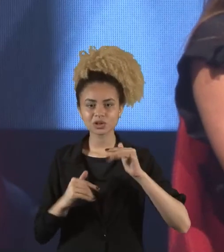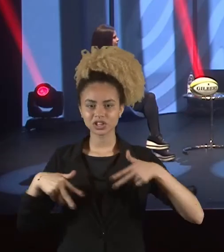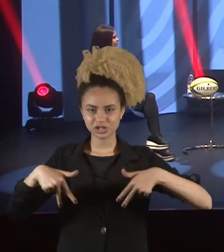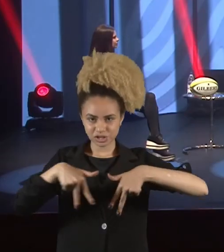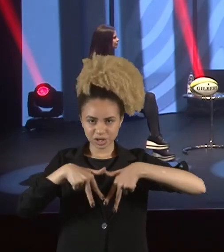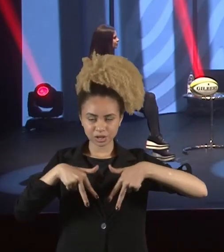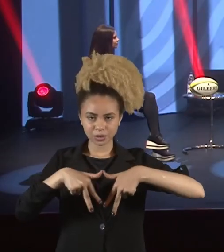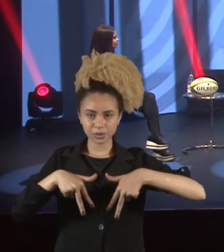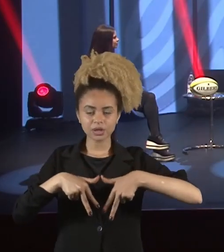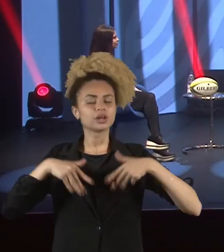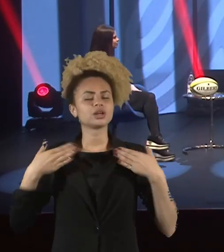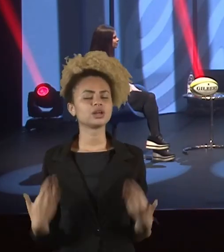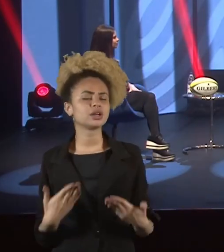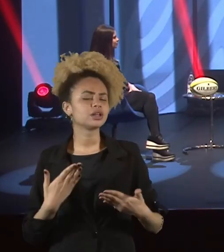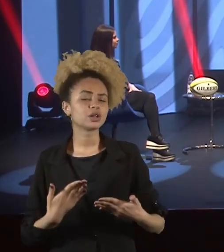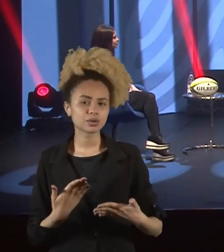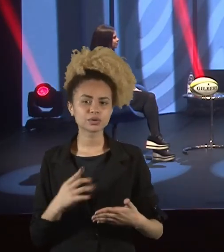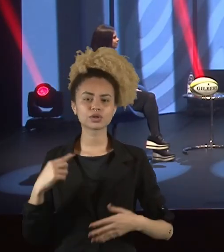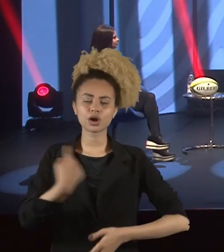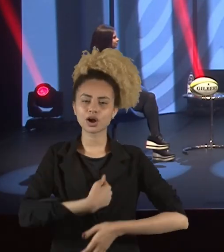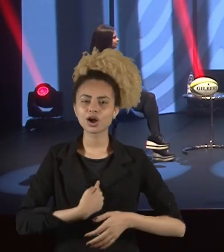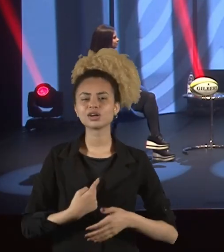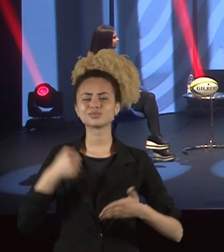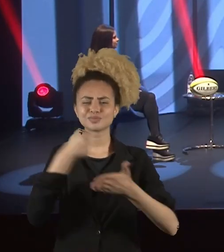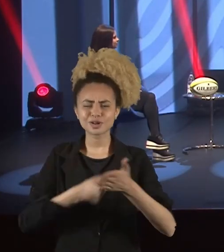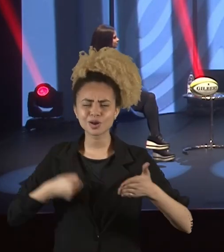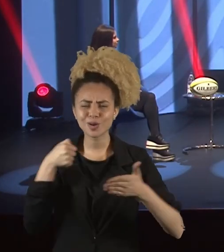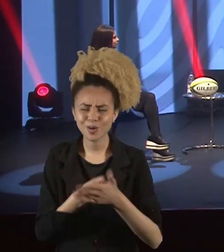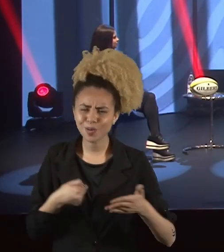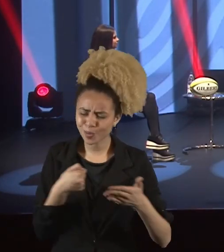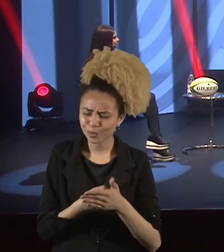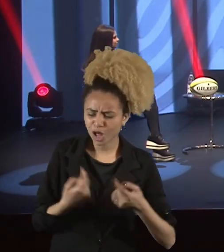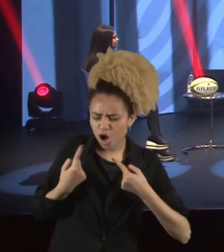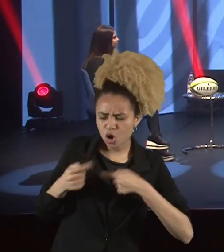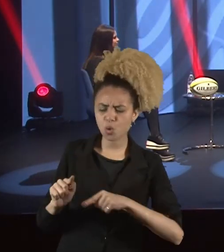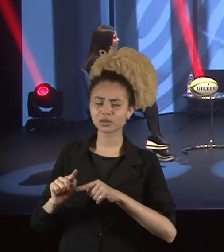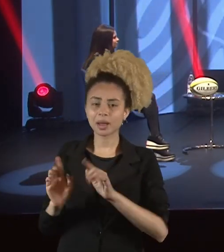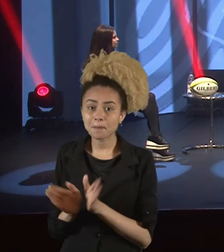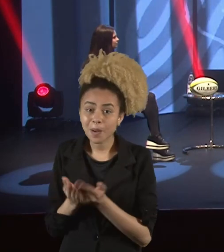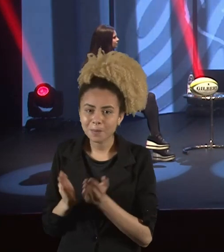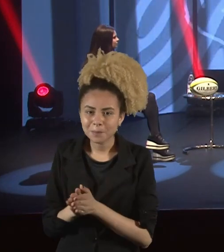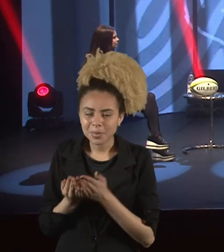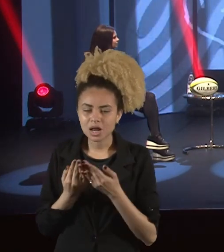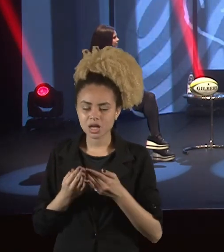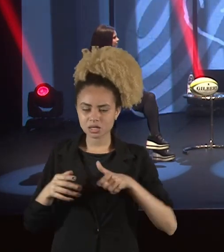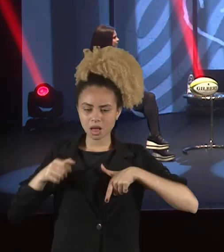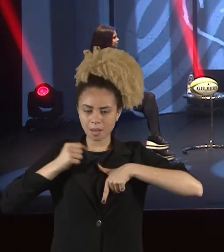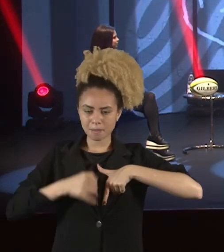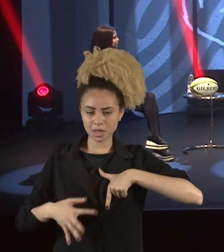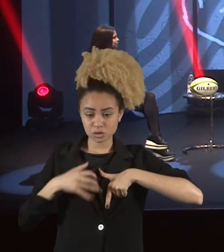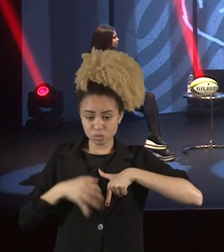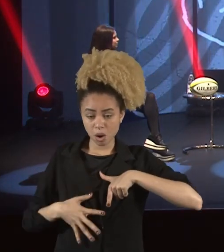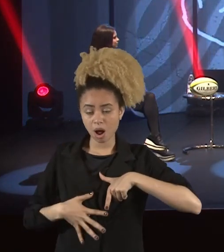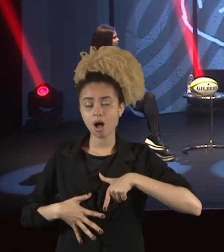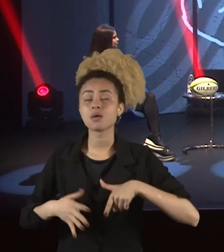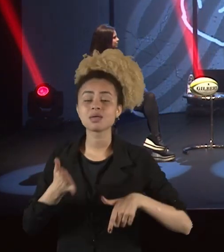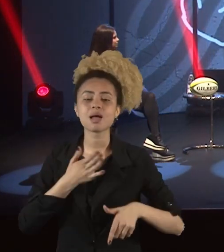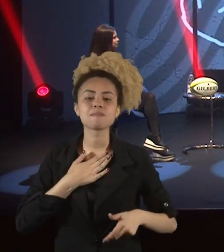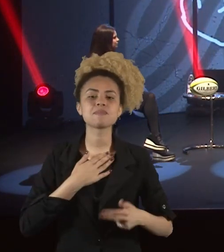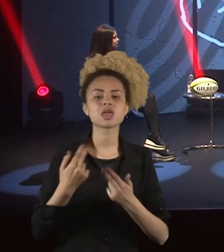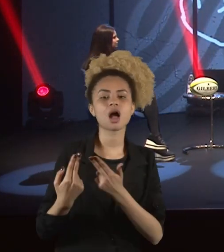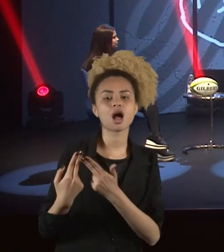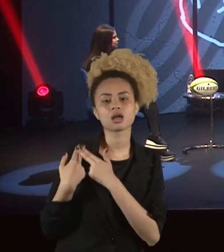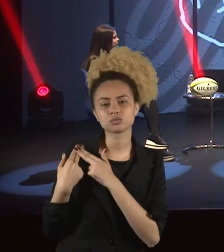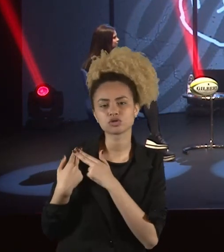gênero. Então, nós estamos nessa luta contra a pobreza menstrual e é a minha responsabilidade usar a